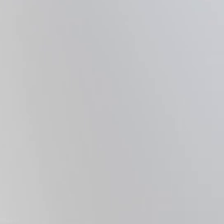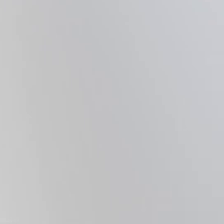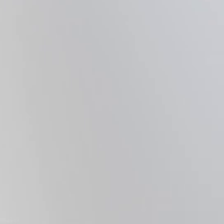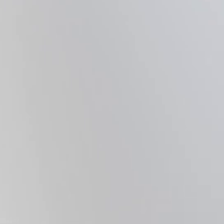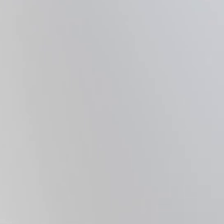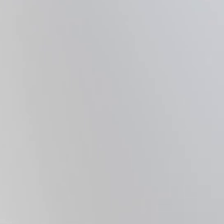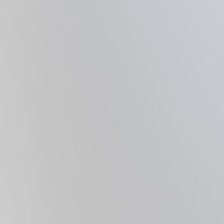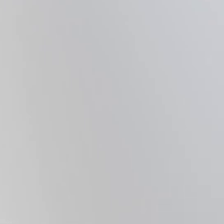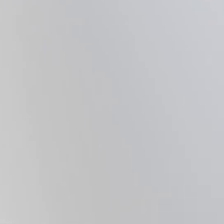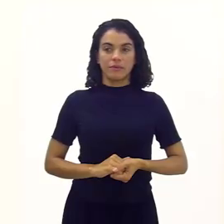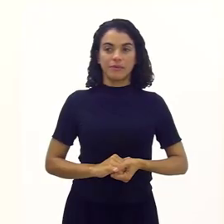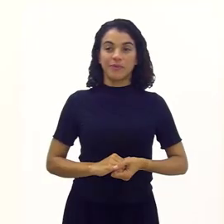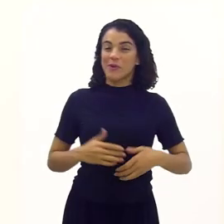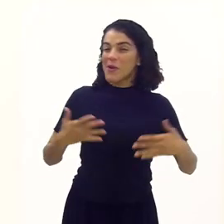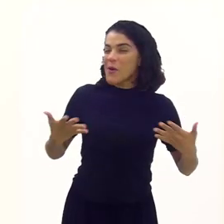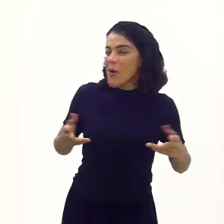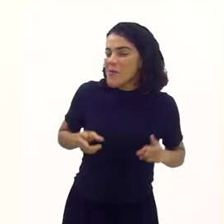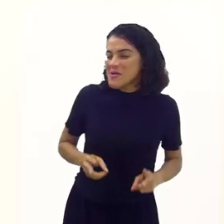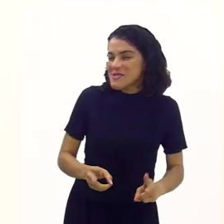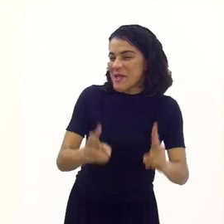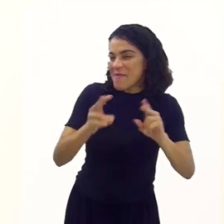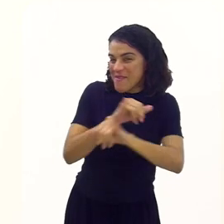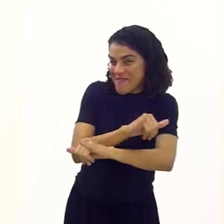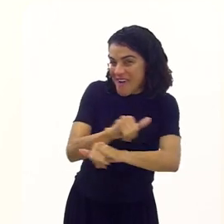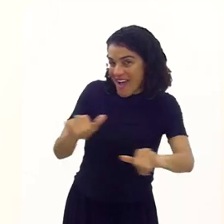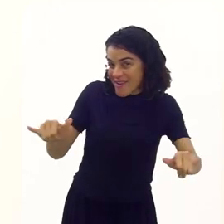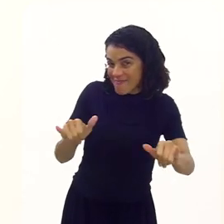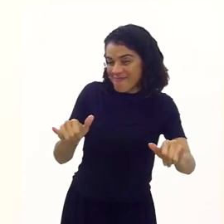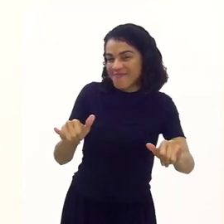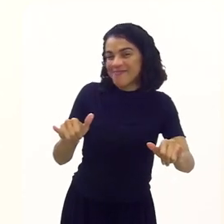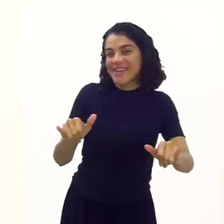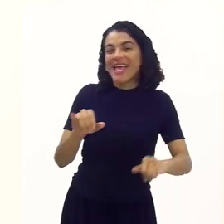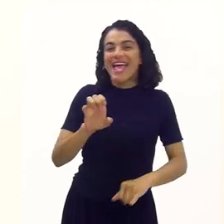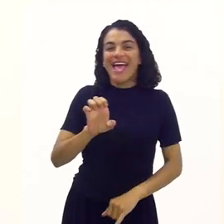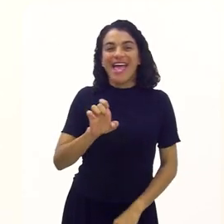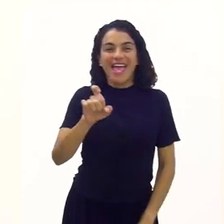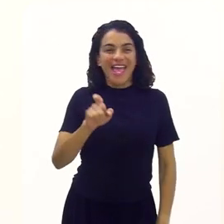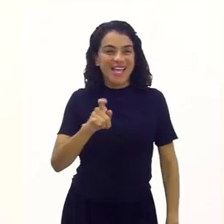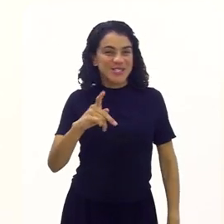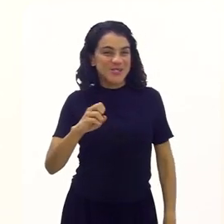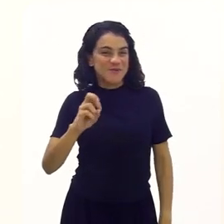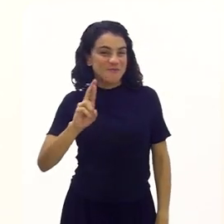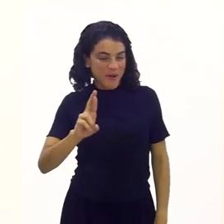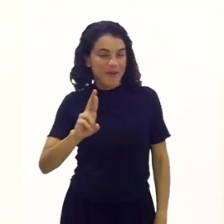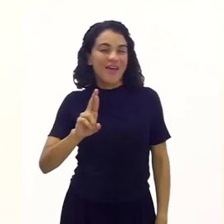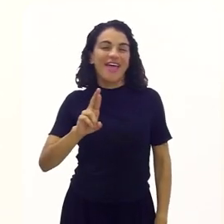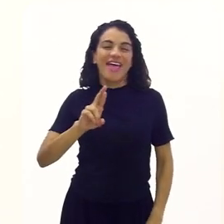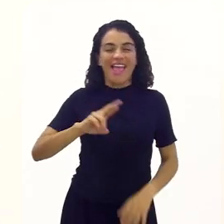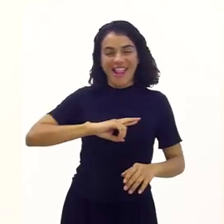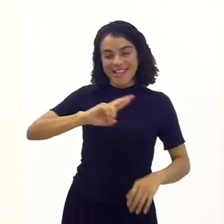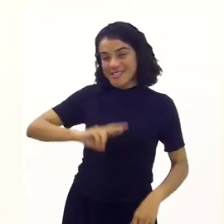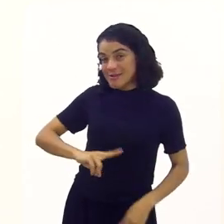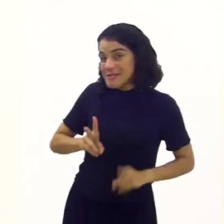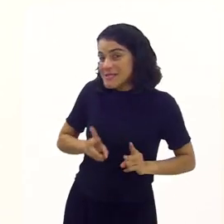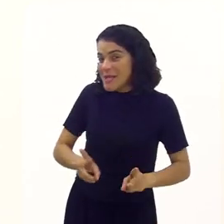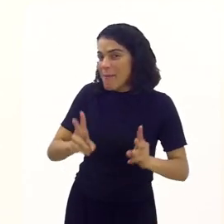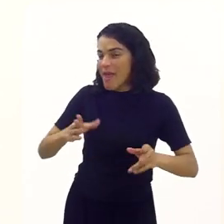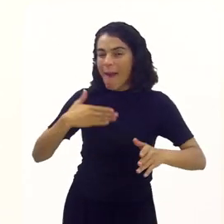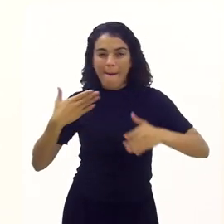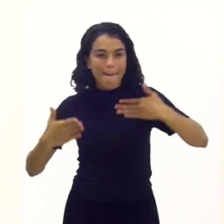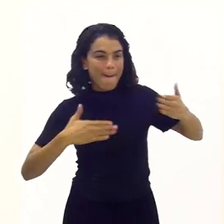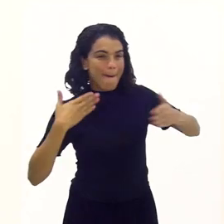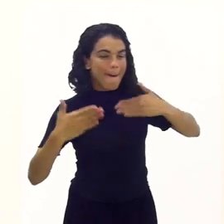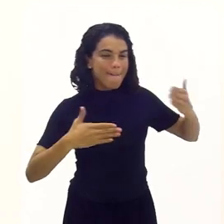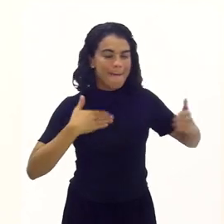E como eu sempre digo, Expo Religião é sempre uma surpresa. Nós